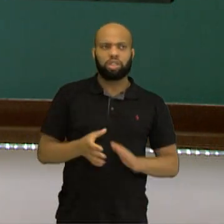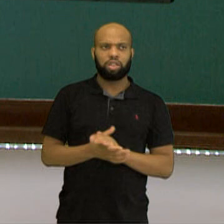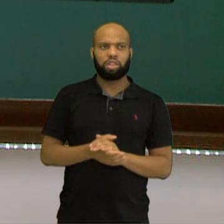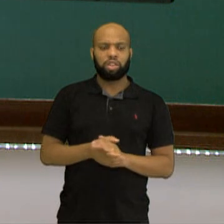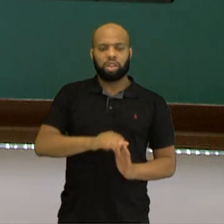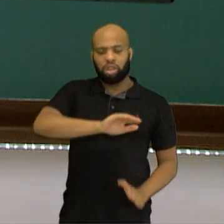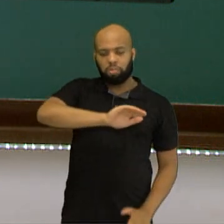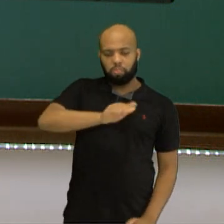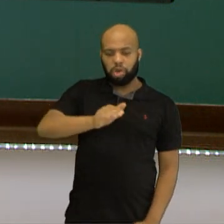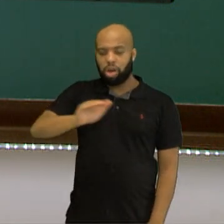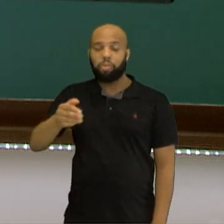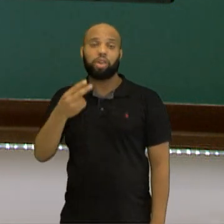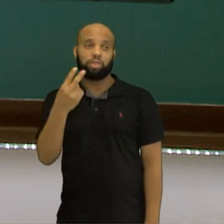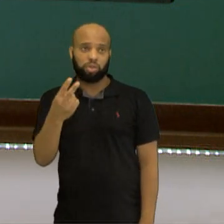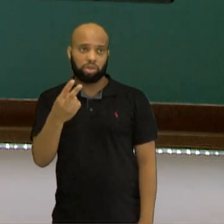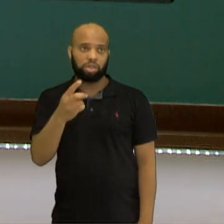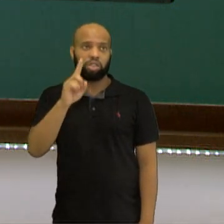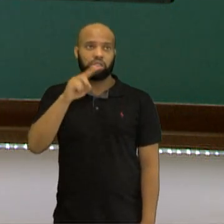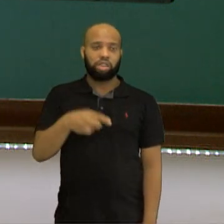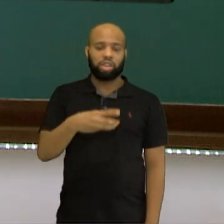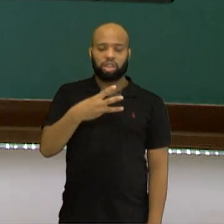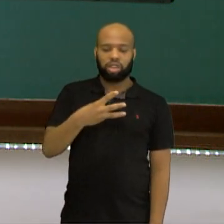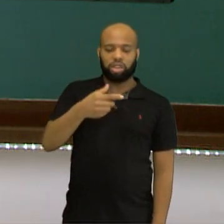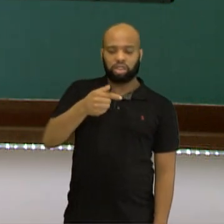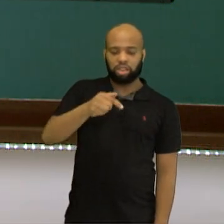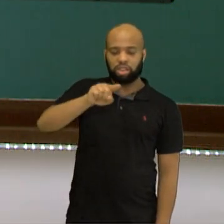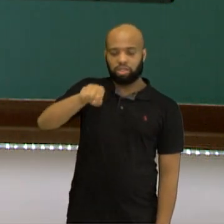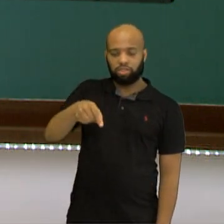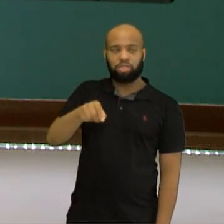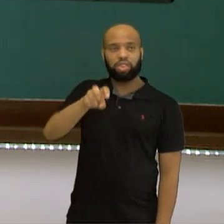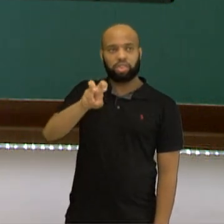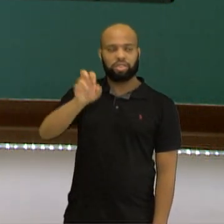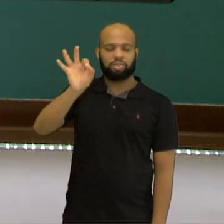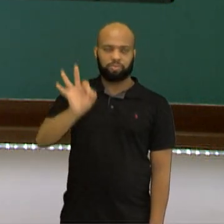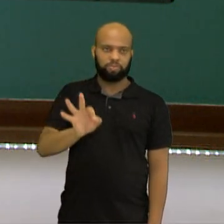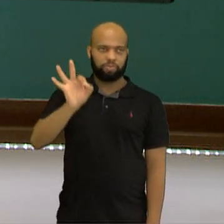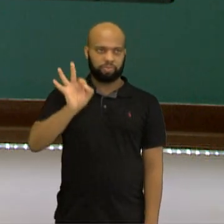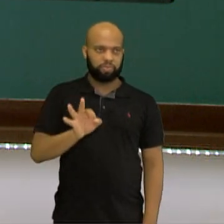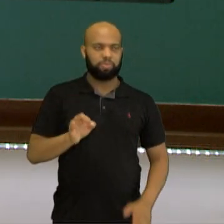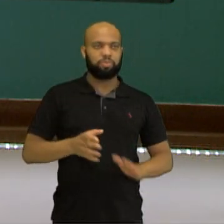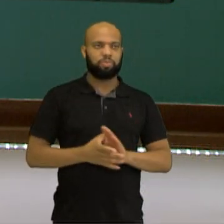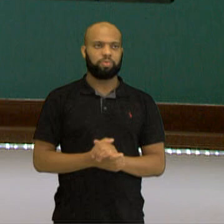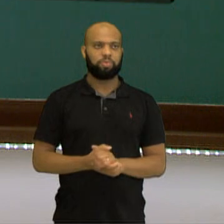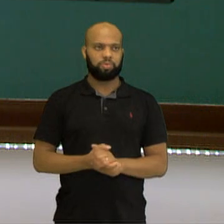Desloca a vírgula, duas casas para a direita. Então vai ficar 37,5.